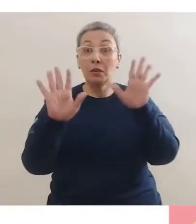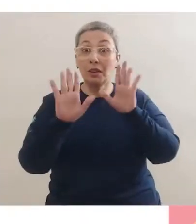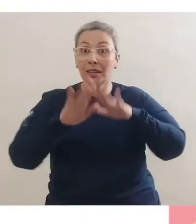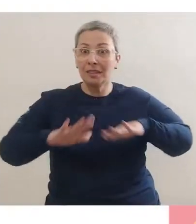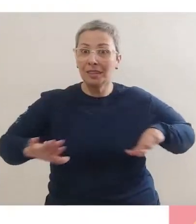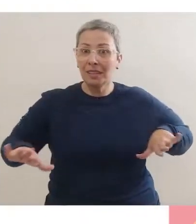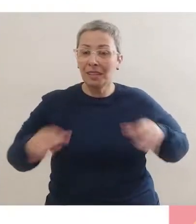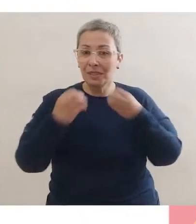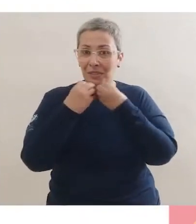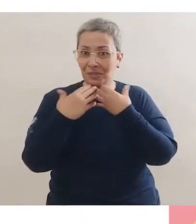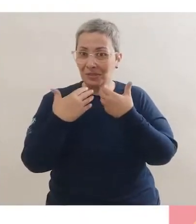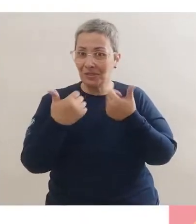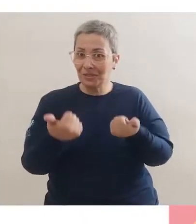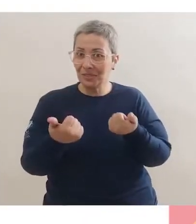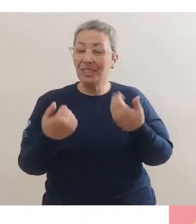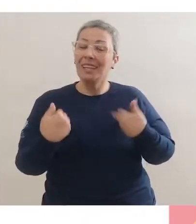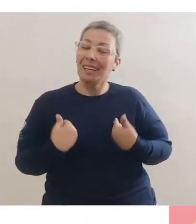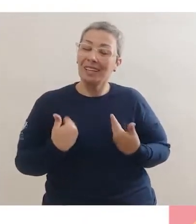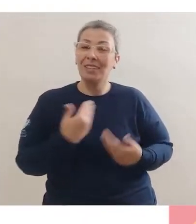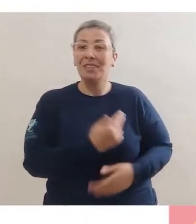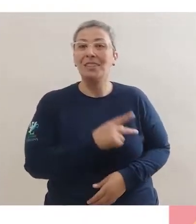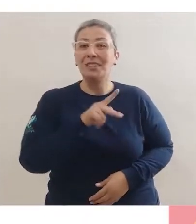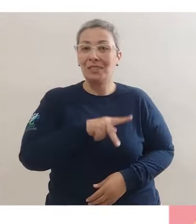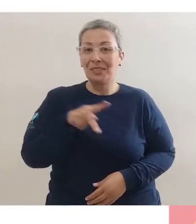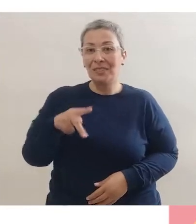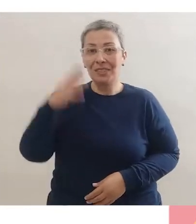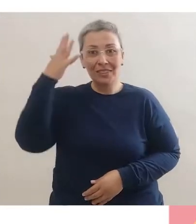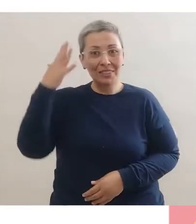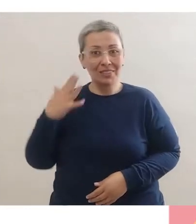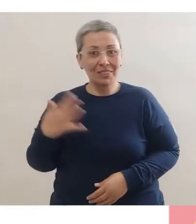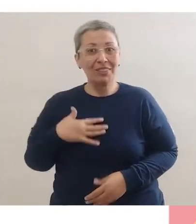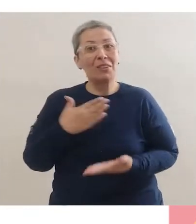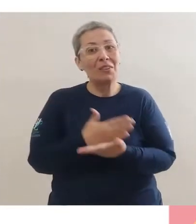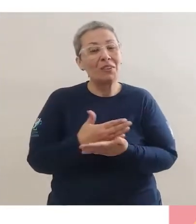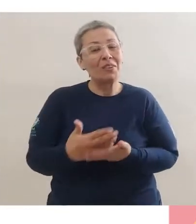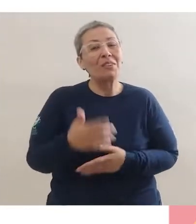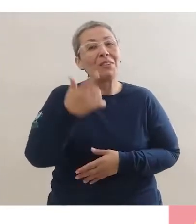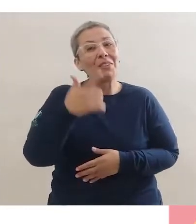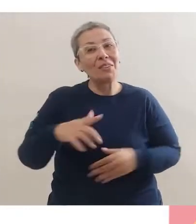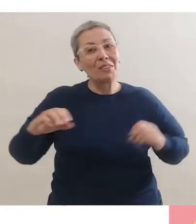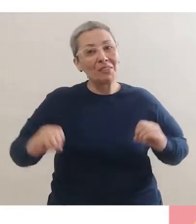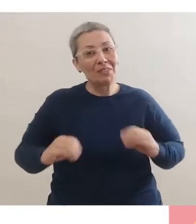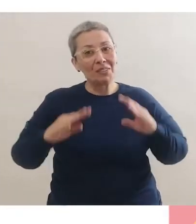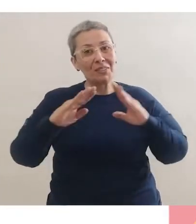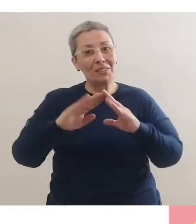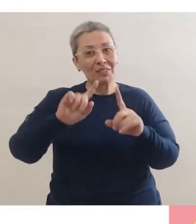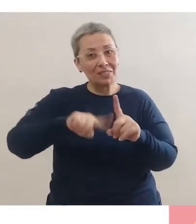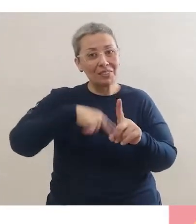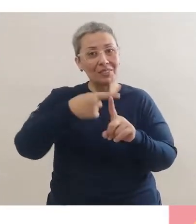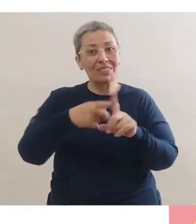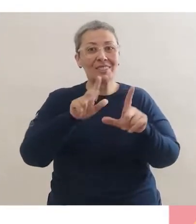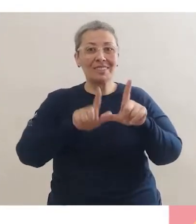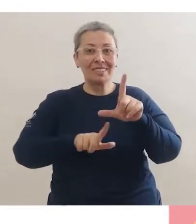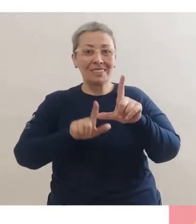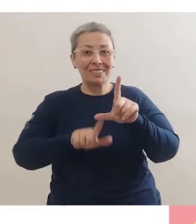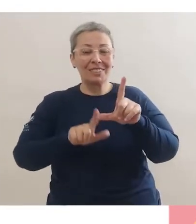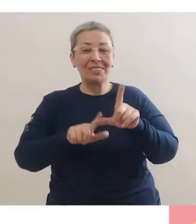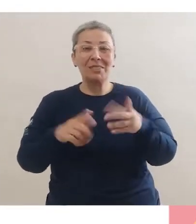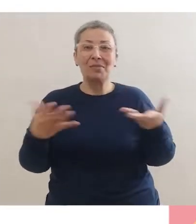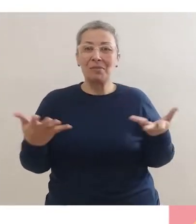Olá, crianças! Tudo bem com vocês? Eu sou a professora Thalita e está começando mais o programa Lendas